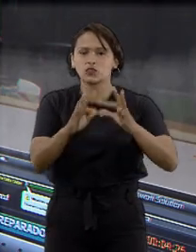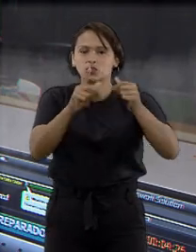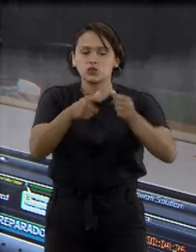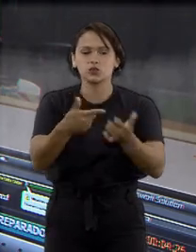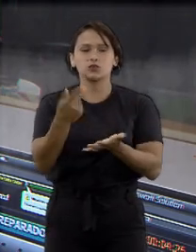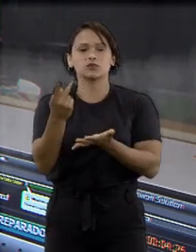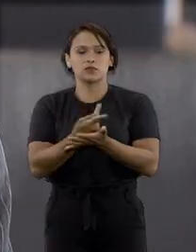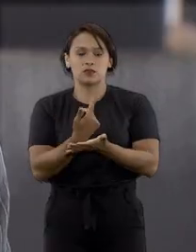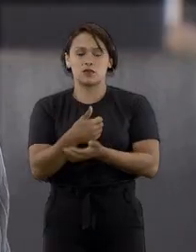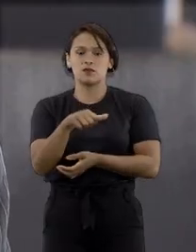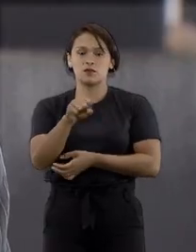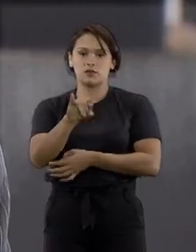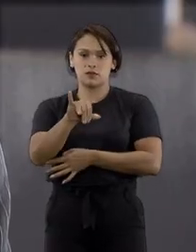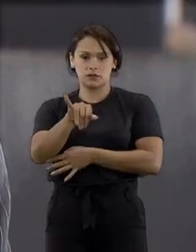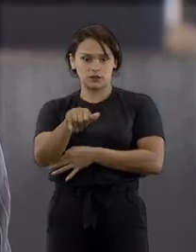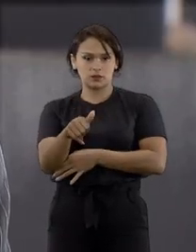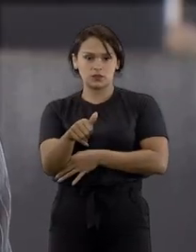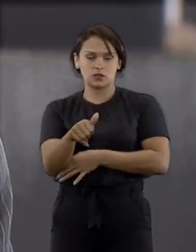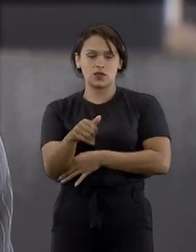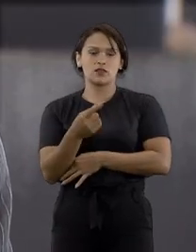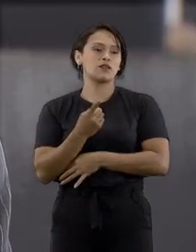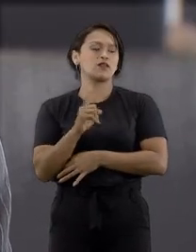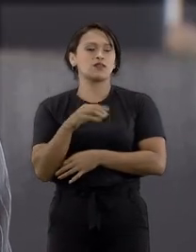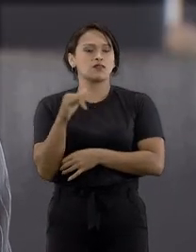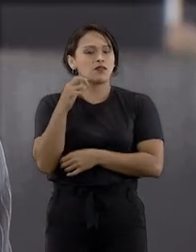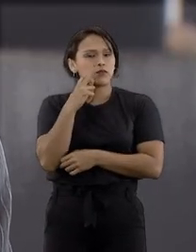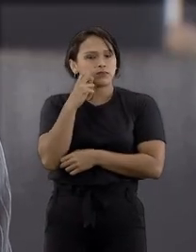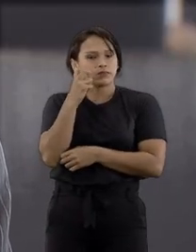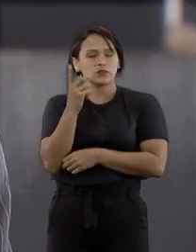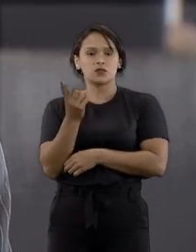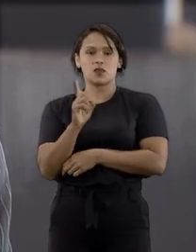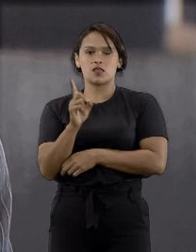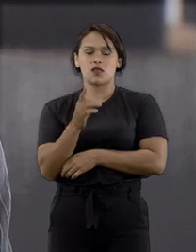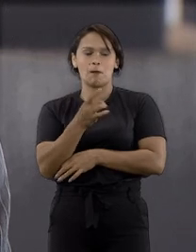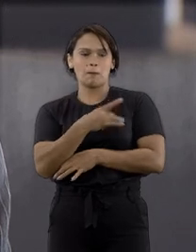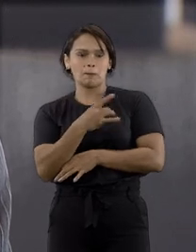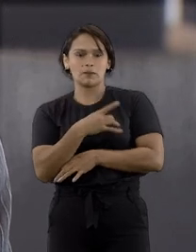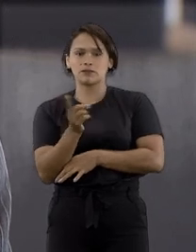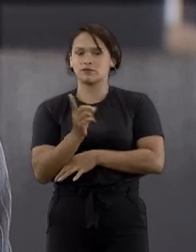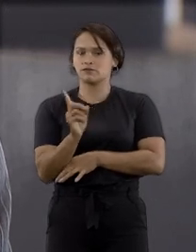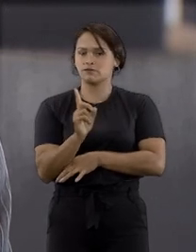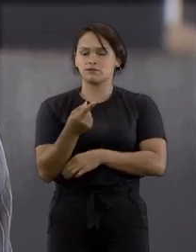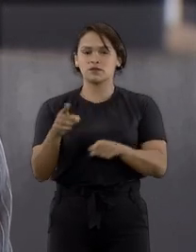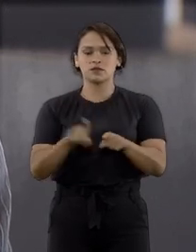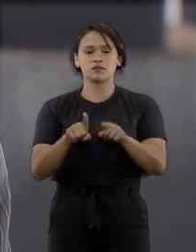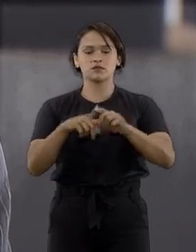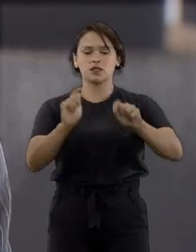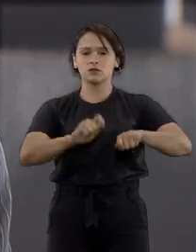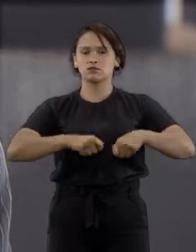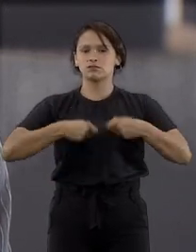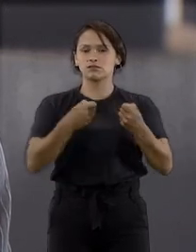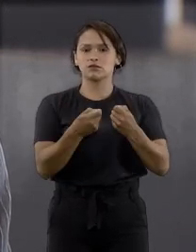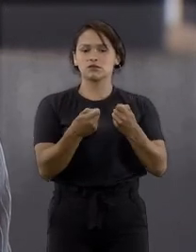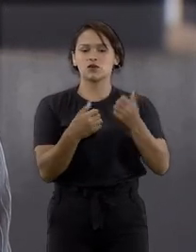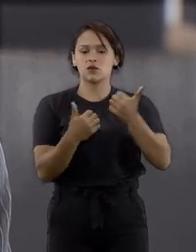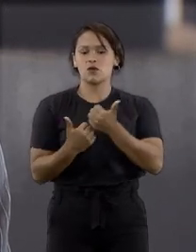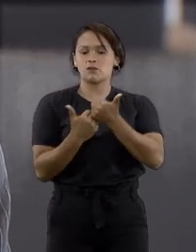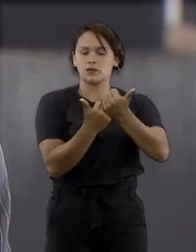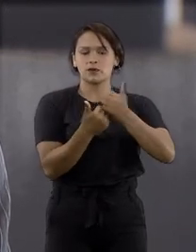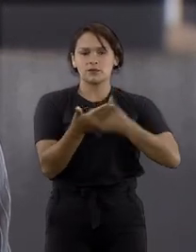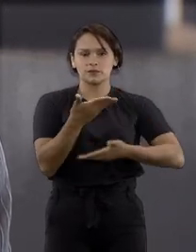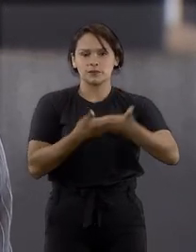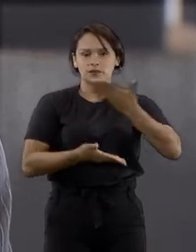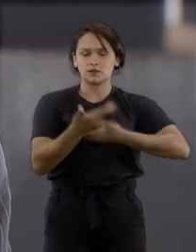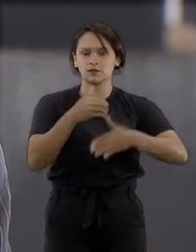estava acontecendo. O STJ não se intimidou e superou com a participação e o